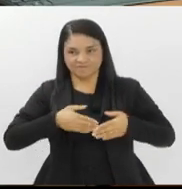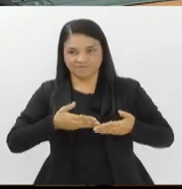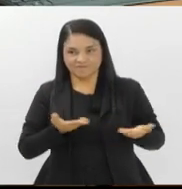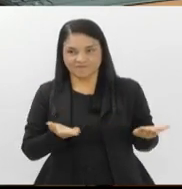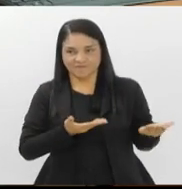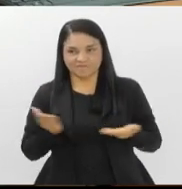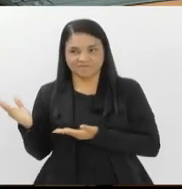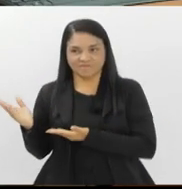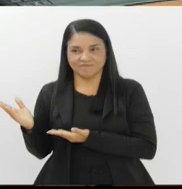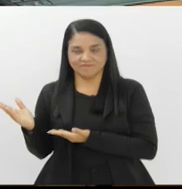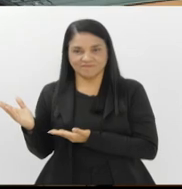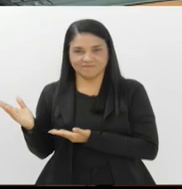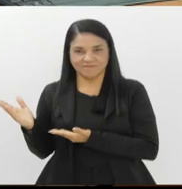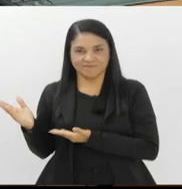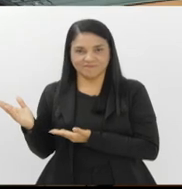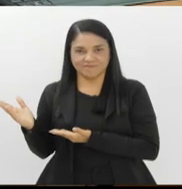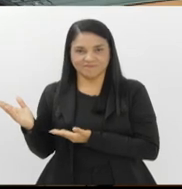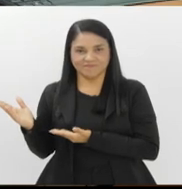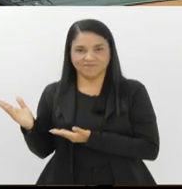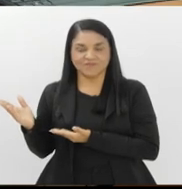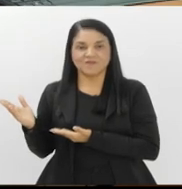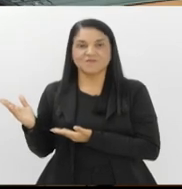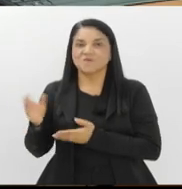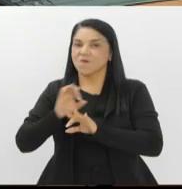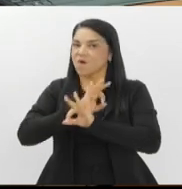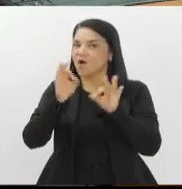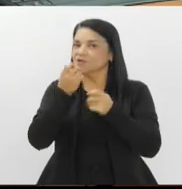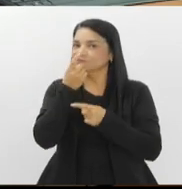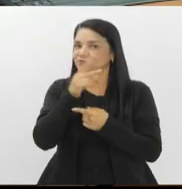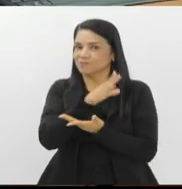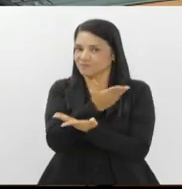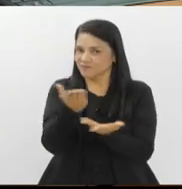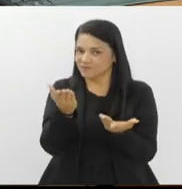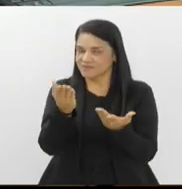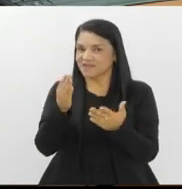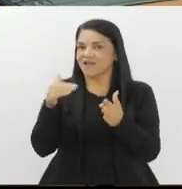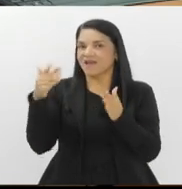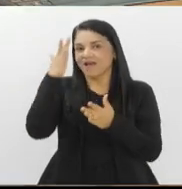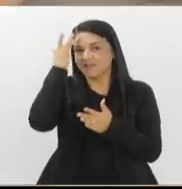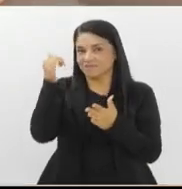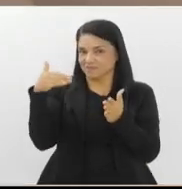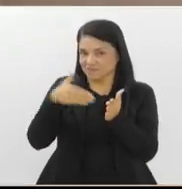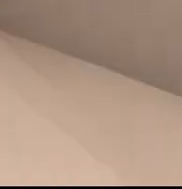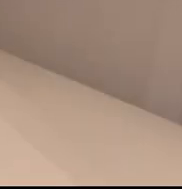.gov.br. Um ótimo dia para você e até amanhã.